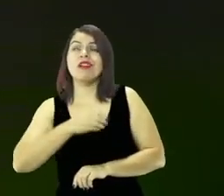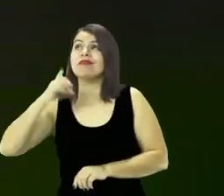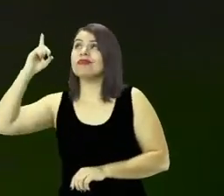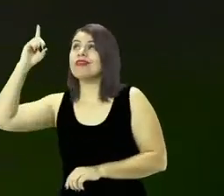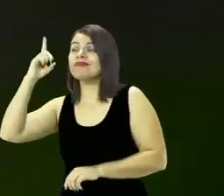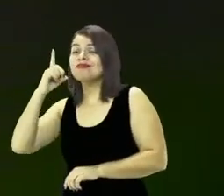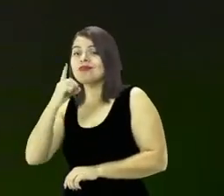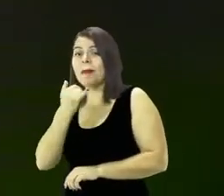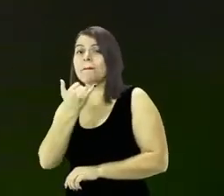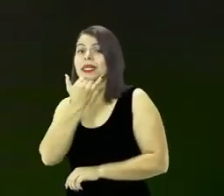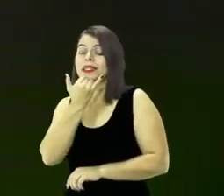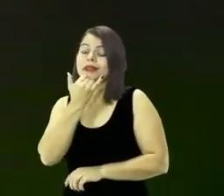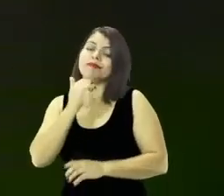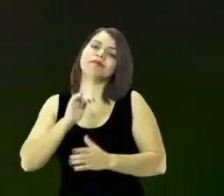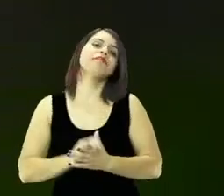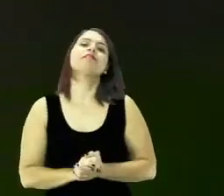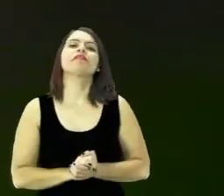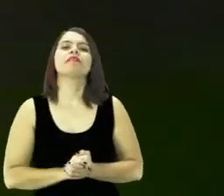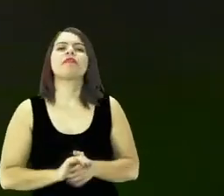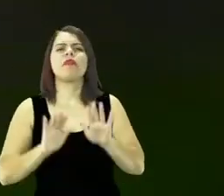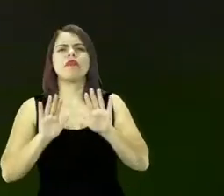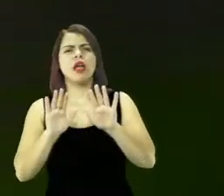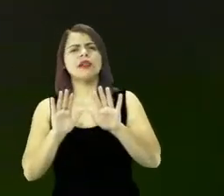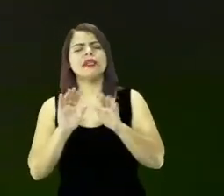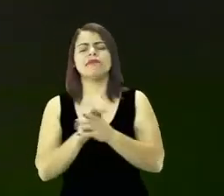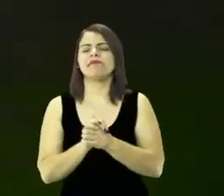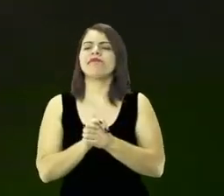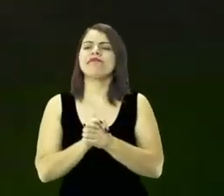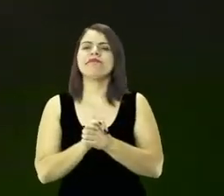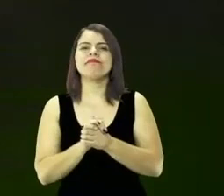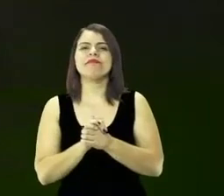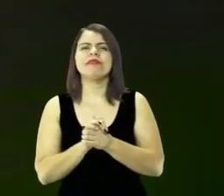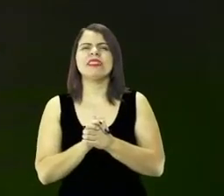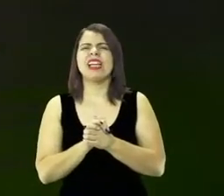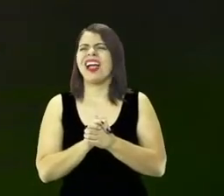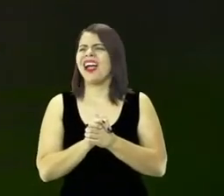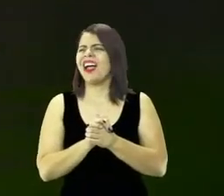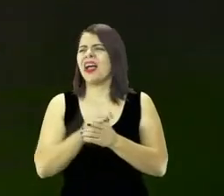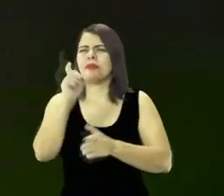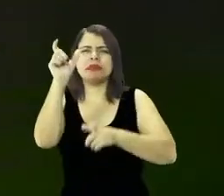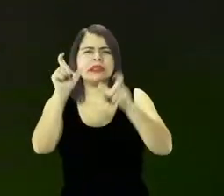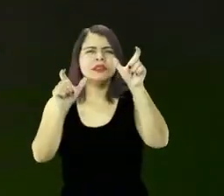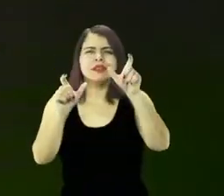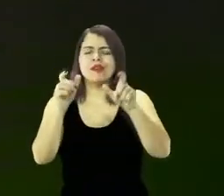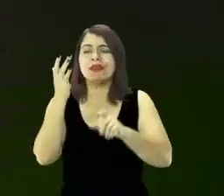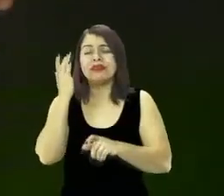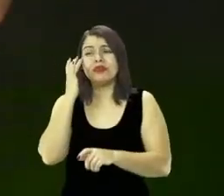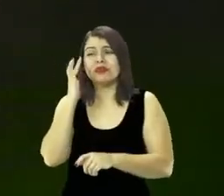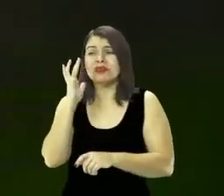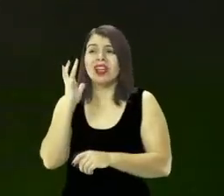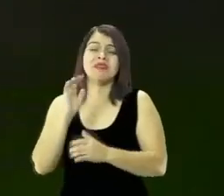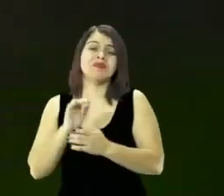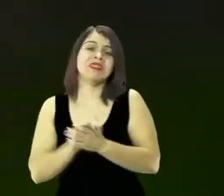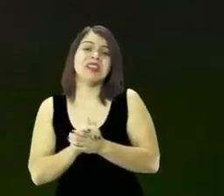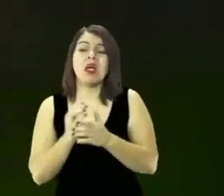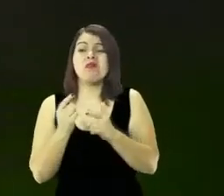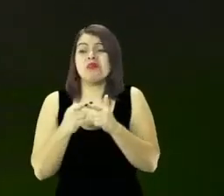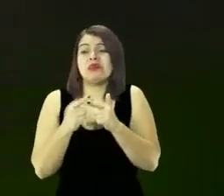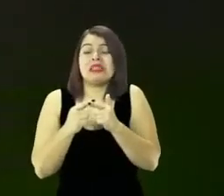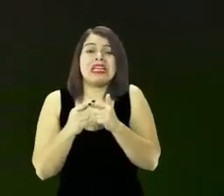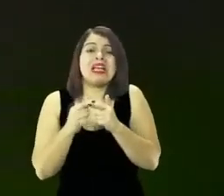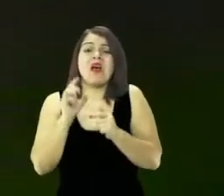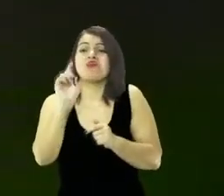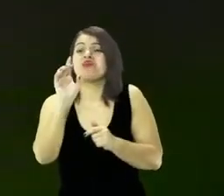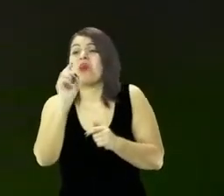então tem pessoas e aqui eu já estou te dando uma resposta muita gente não entende porque a sua vida é recheada de problemas